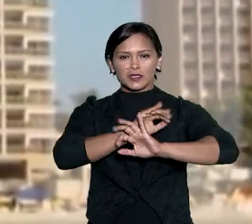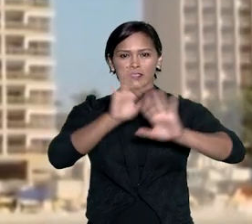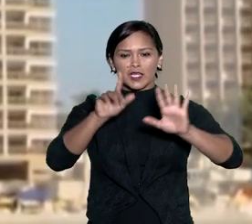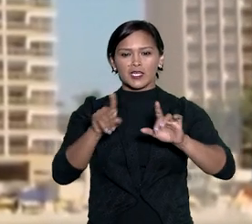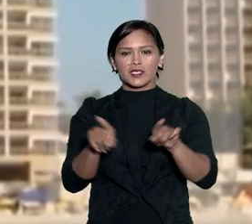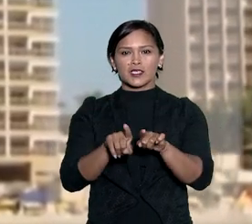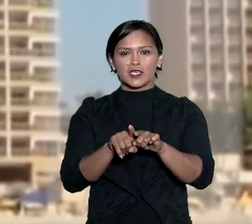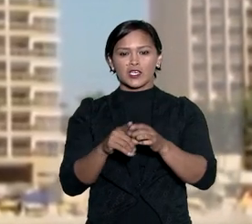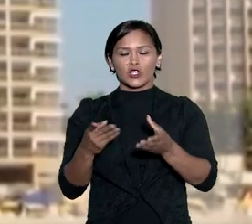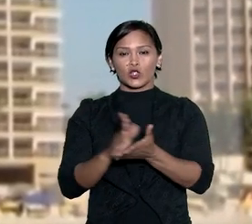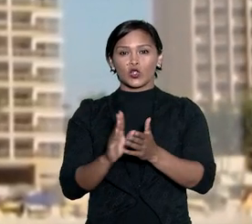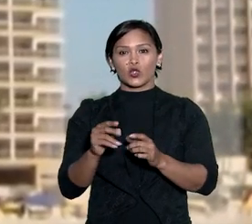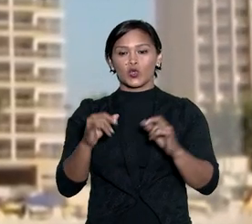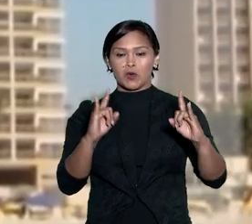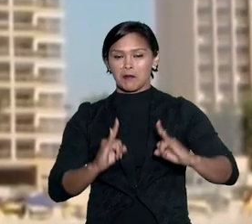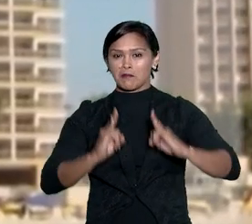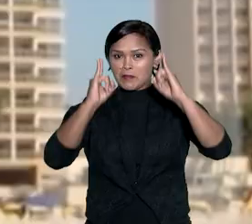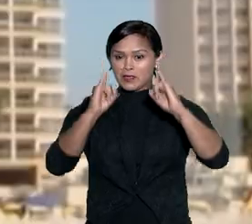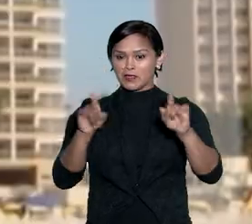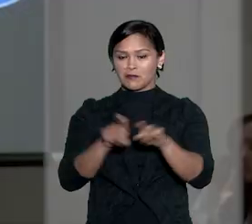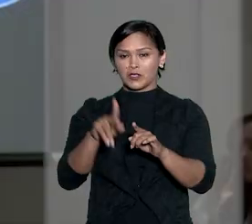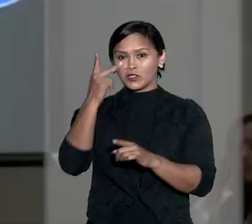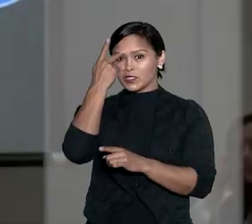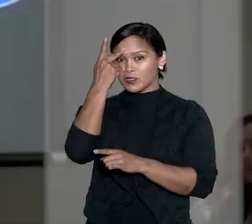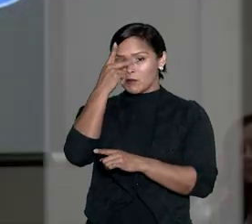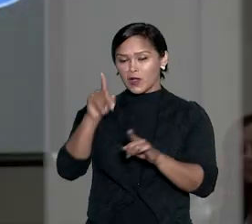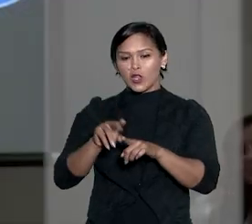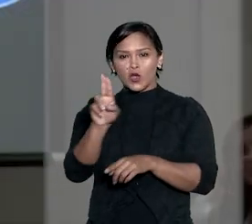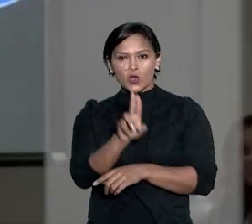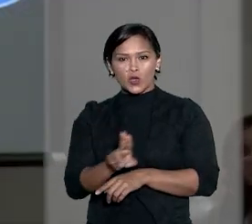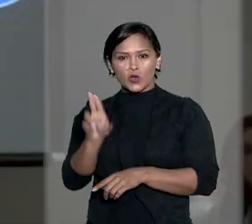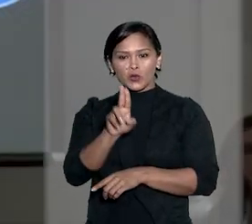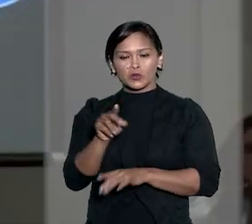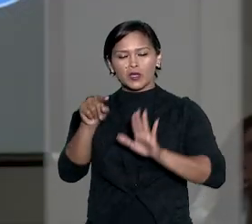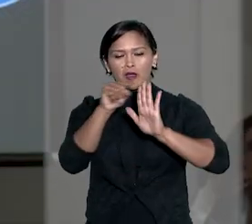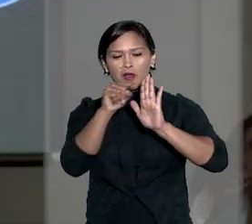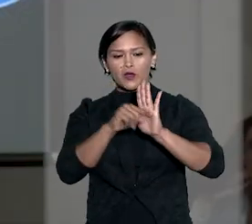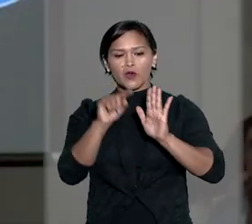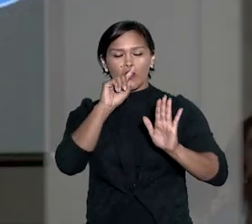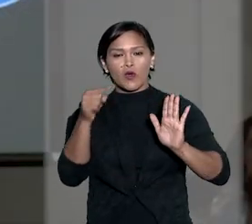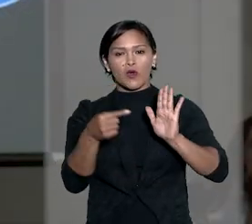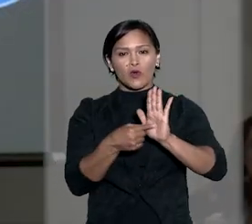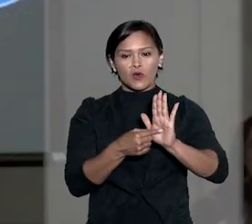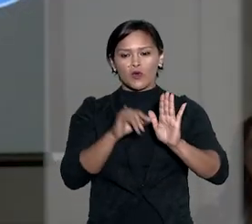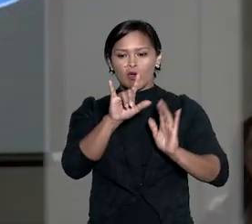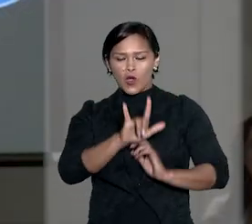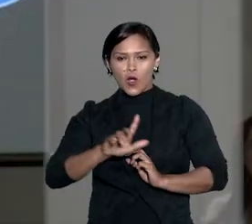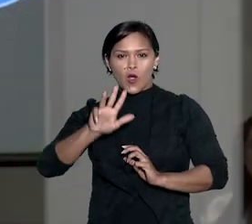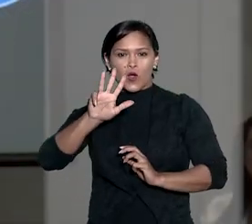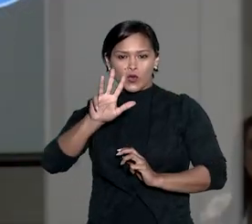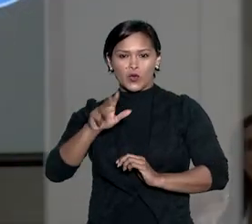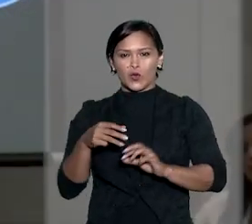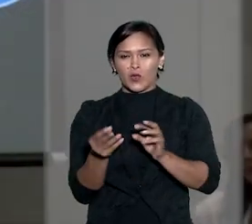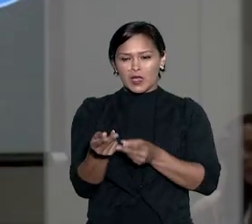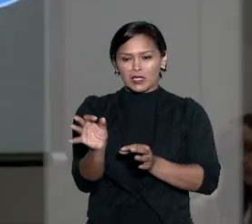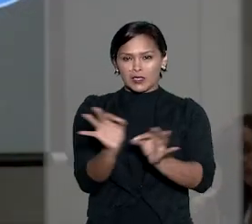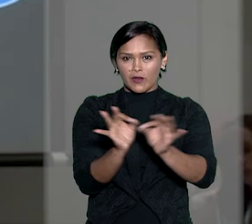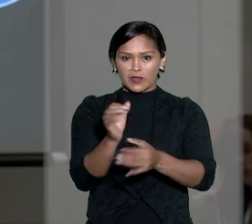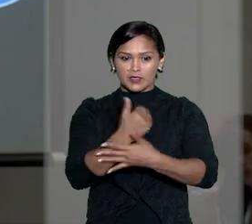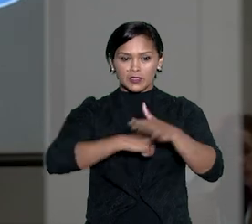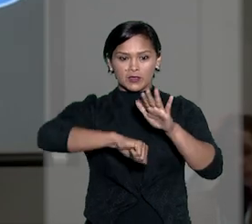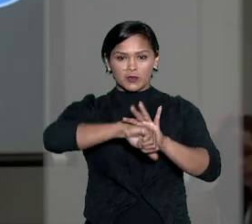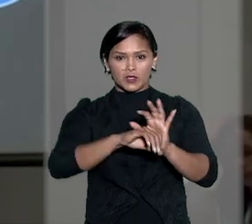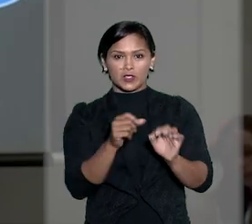esclarecimento do caso do triplex do Guarujá e utilizou a imagem para apontar Lula como figura de comando do esquema